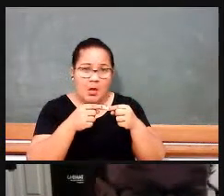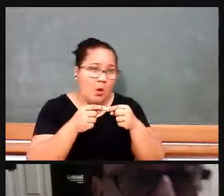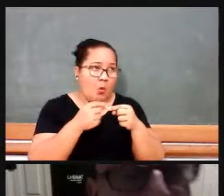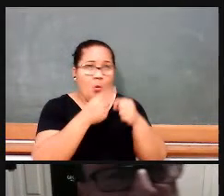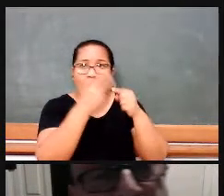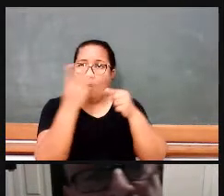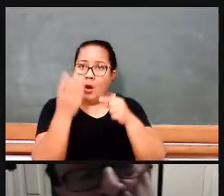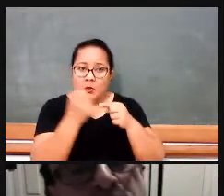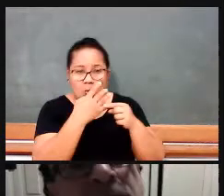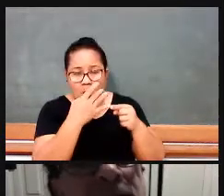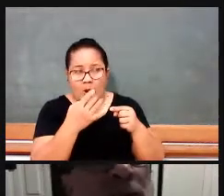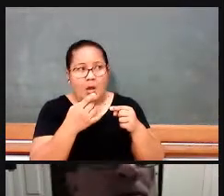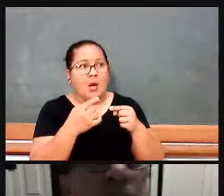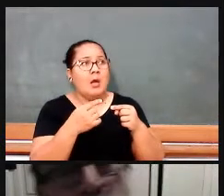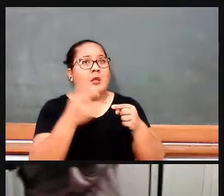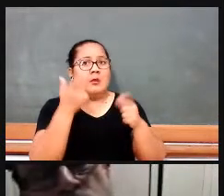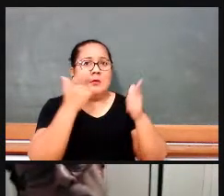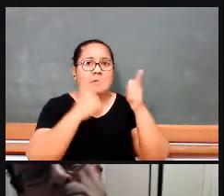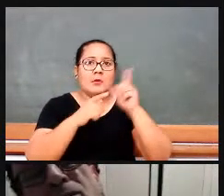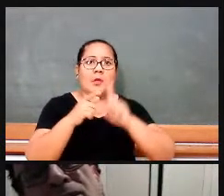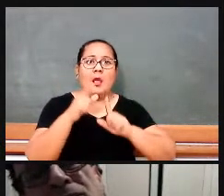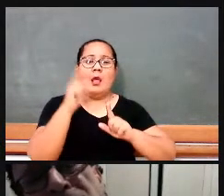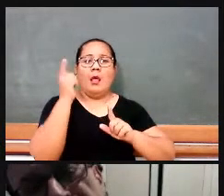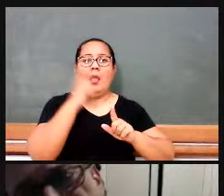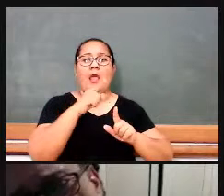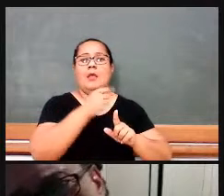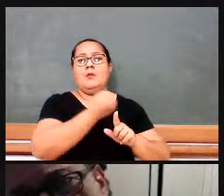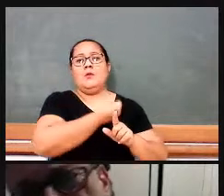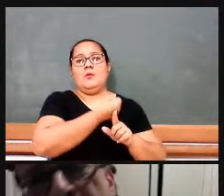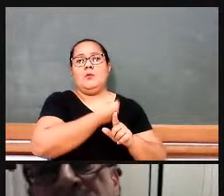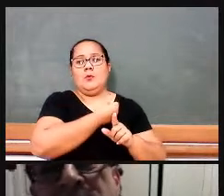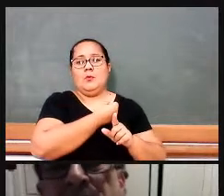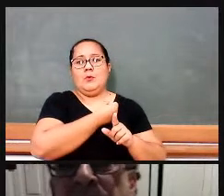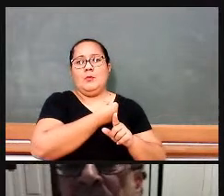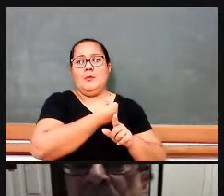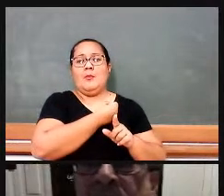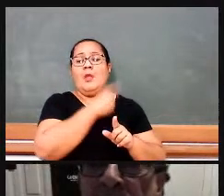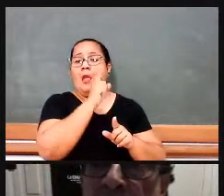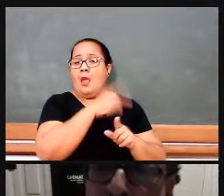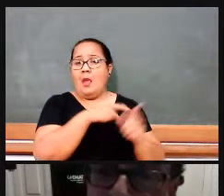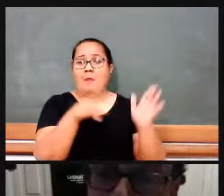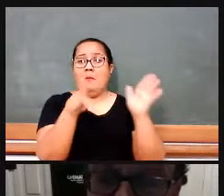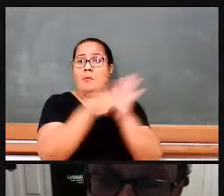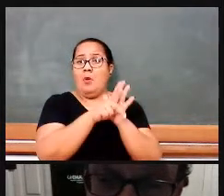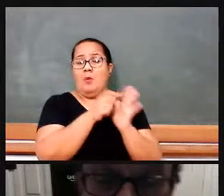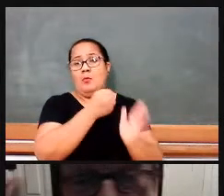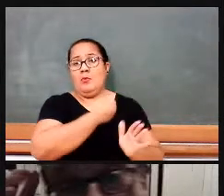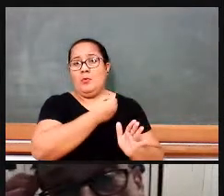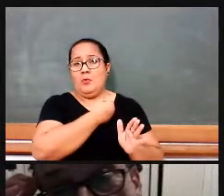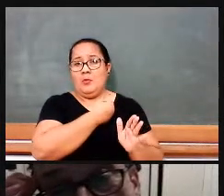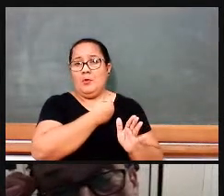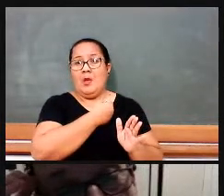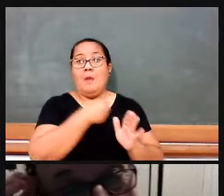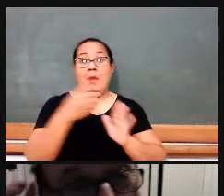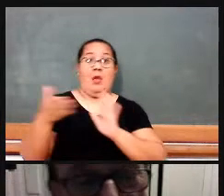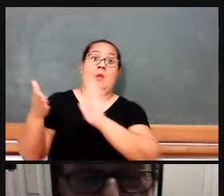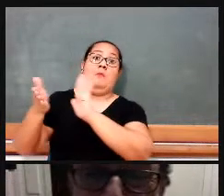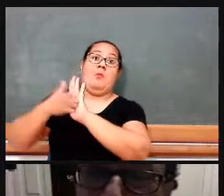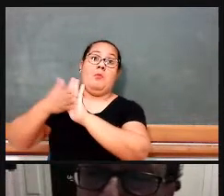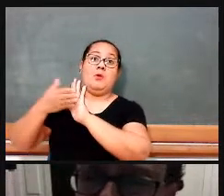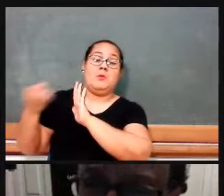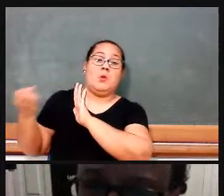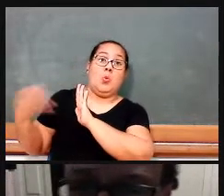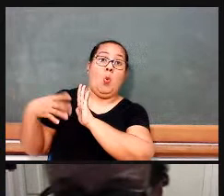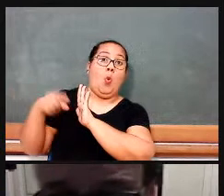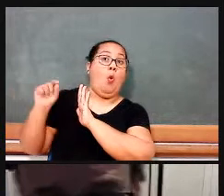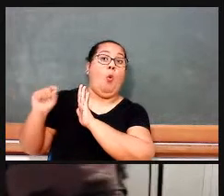vai expressar o que é um número. Então, a ideia de número é essa. Agora, a nova proposta, não, a nova proposta vai